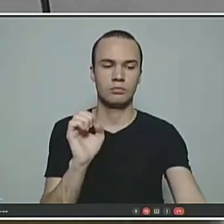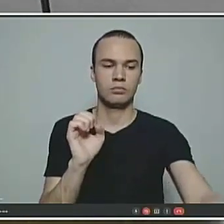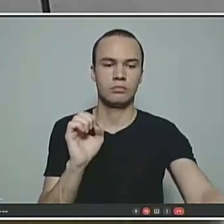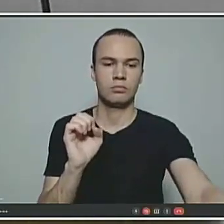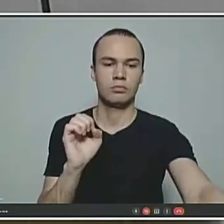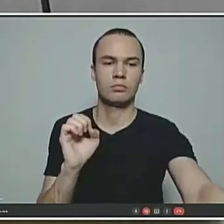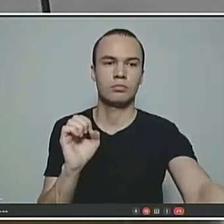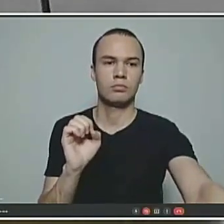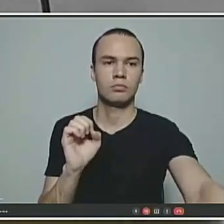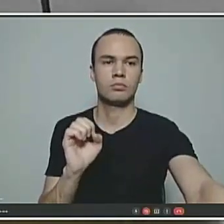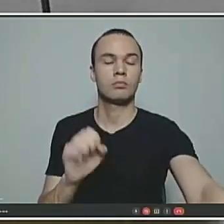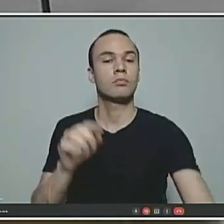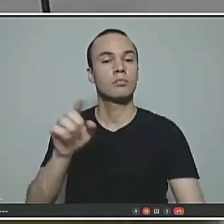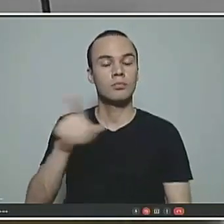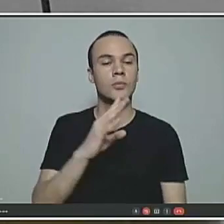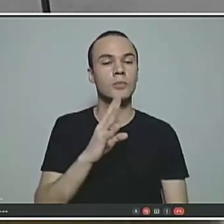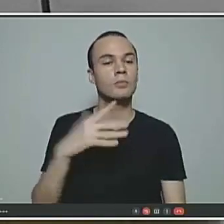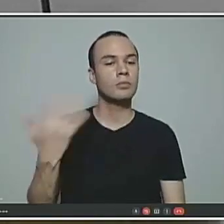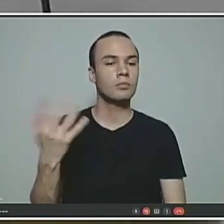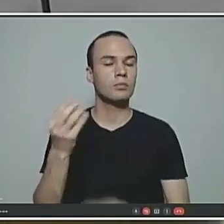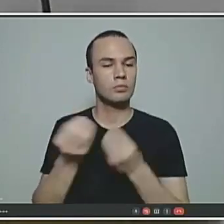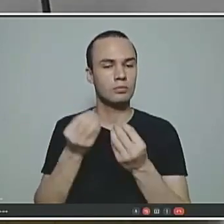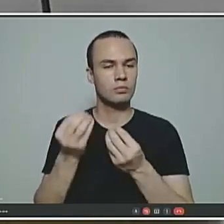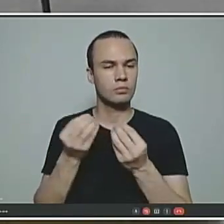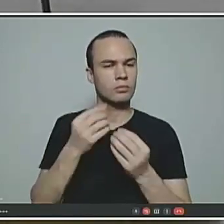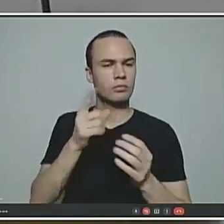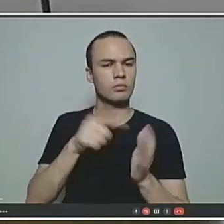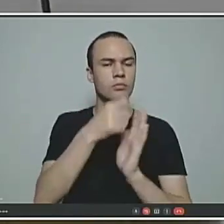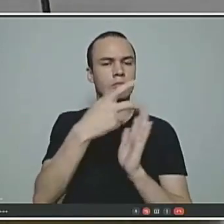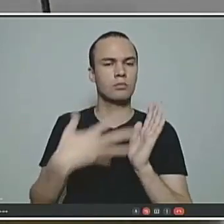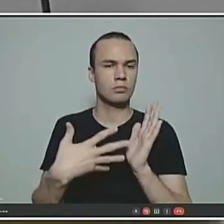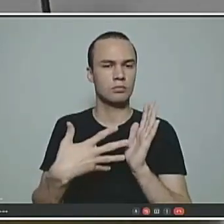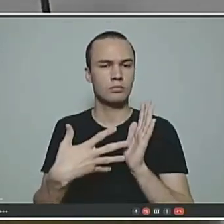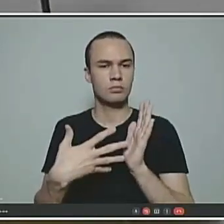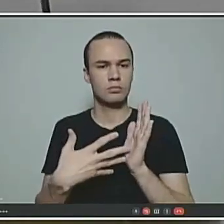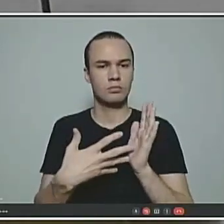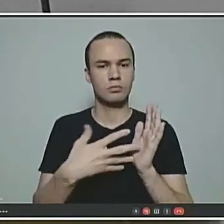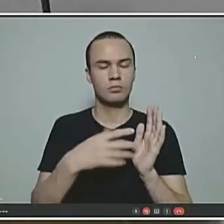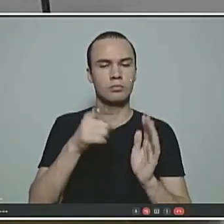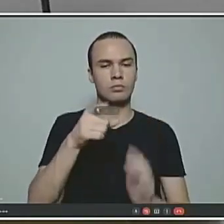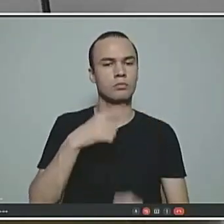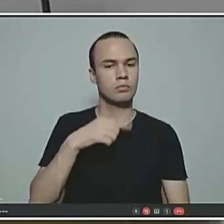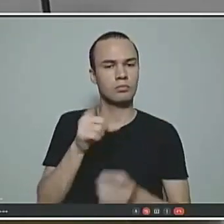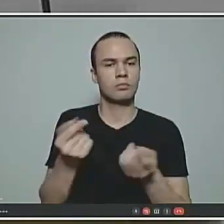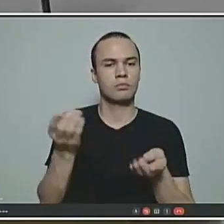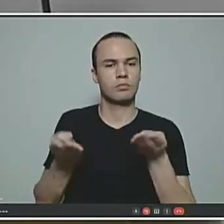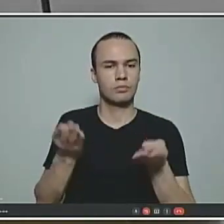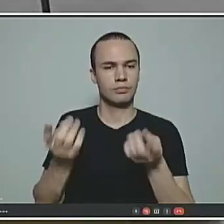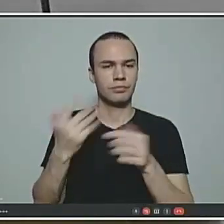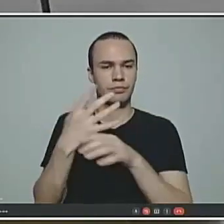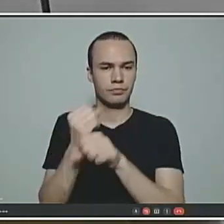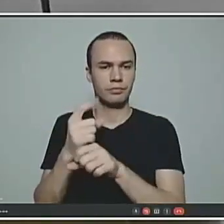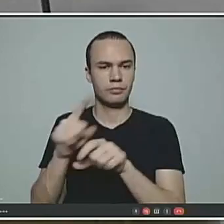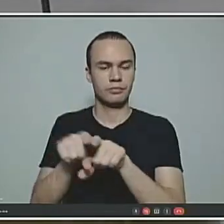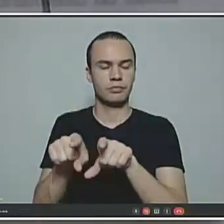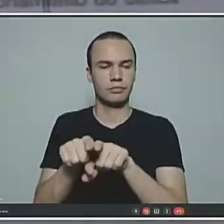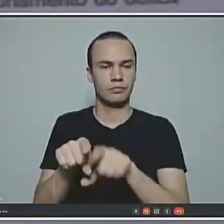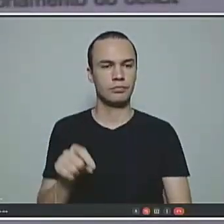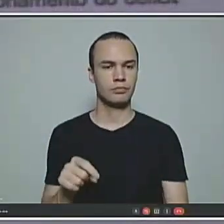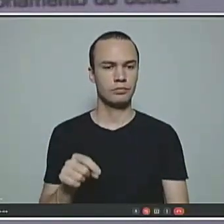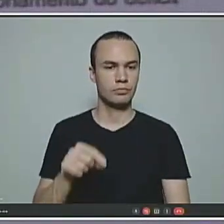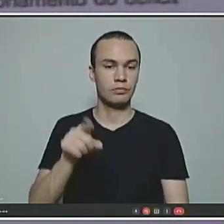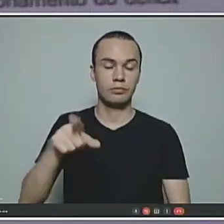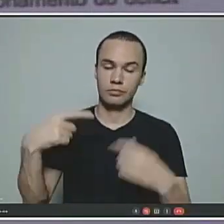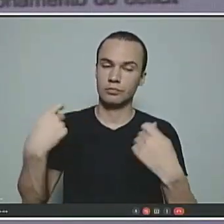Ecoassumimento do déficit. Então, aqui explica que para a obtenção do equilíbrio financeiro e atuarial, é